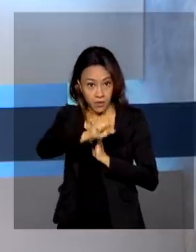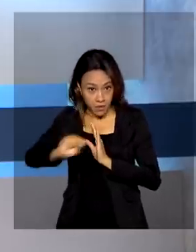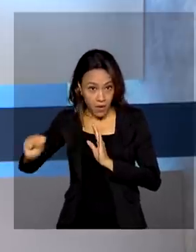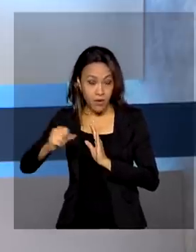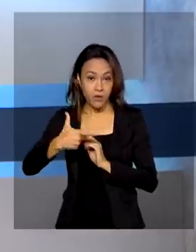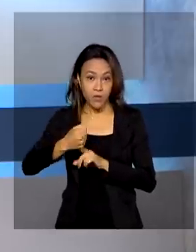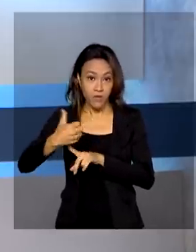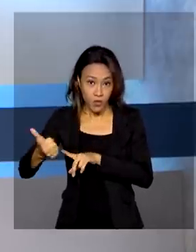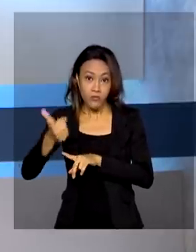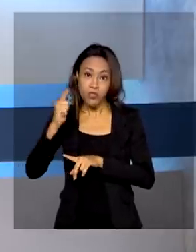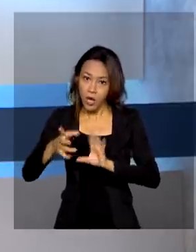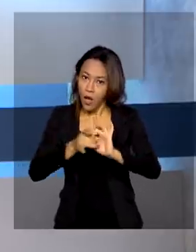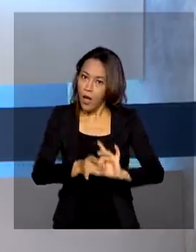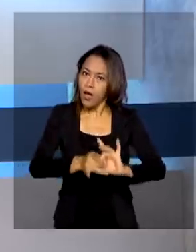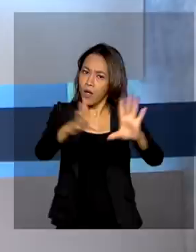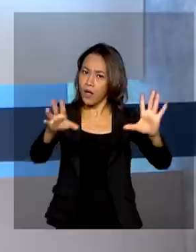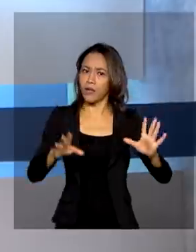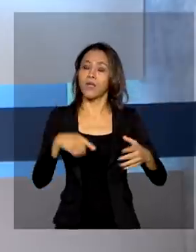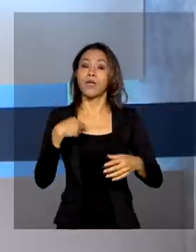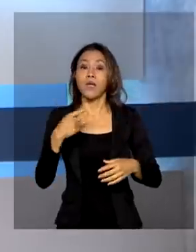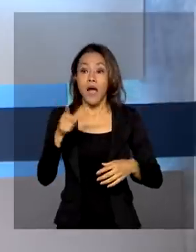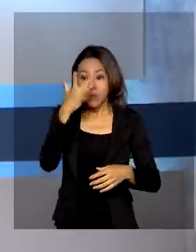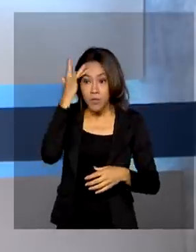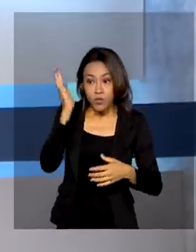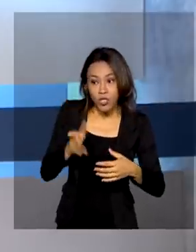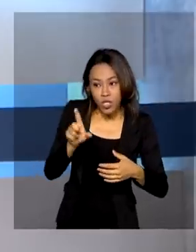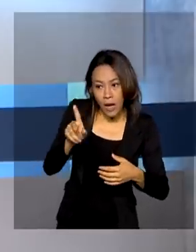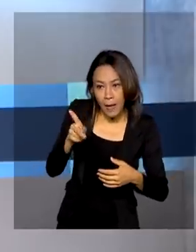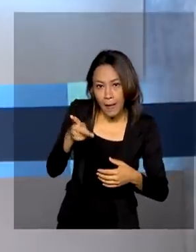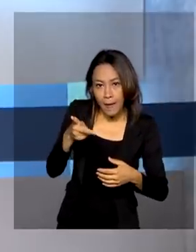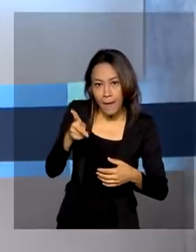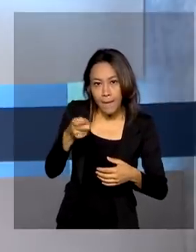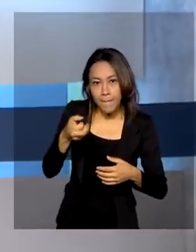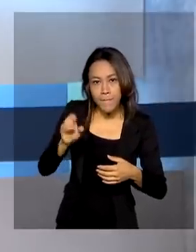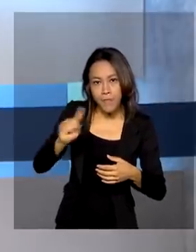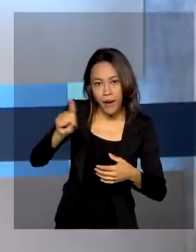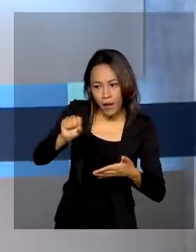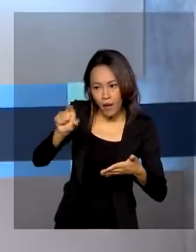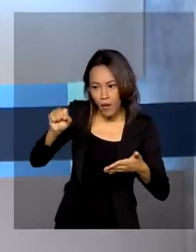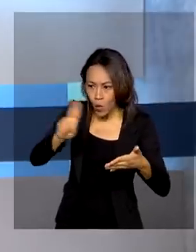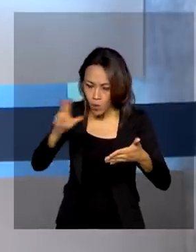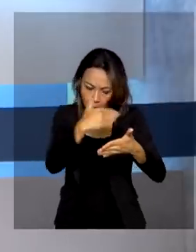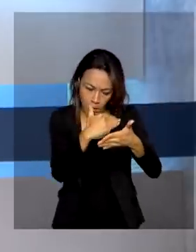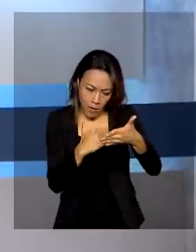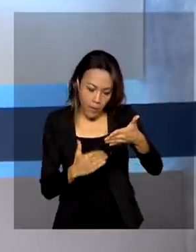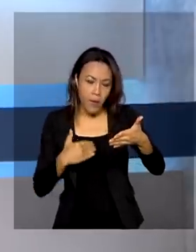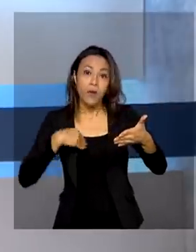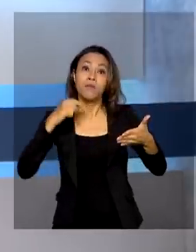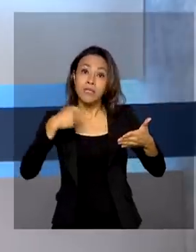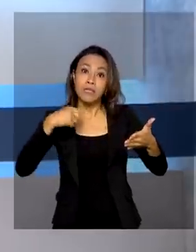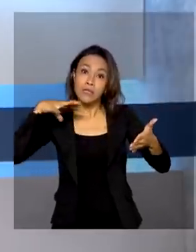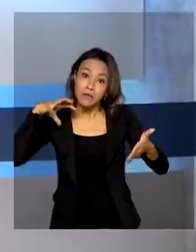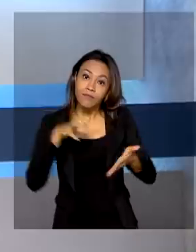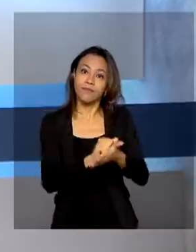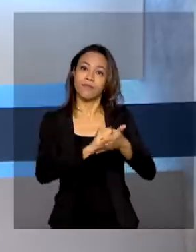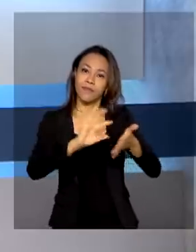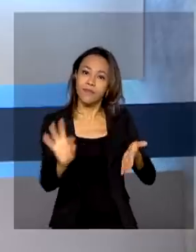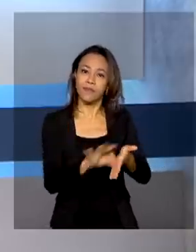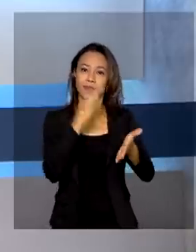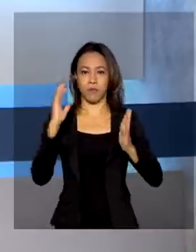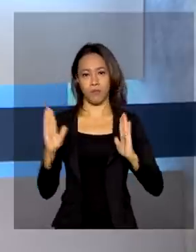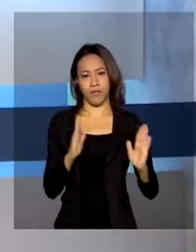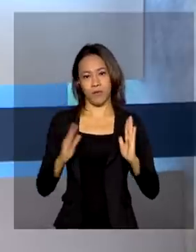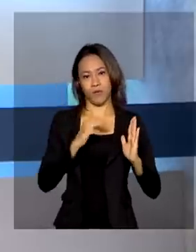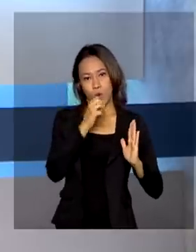já está disponível. O prazo para os pré-selecionados comprovarem as informações da inscrição é de 8 a